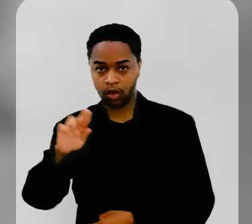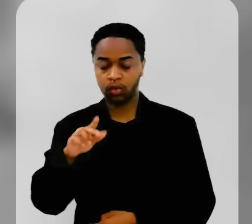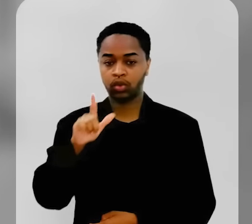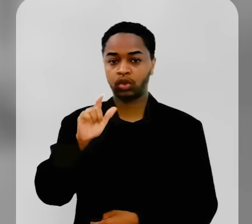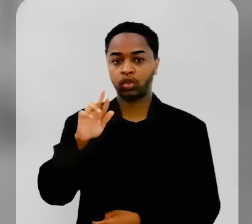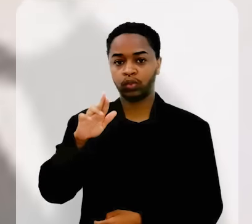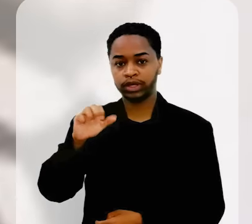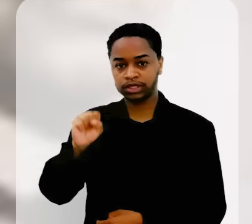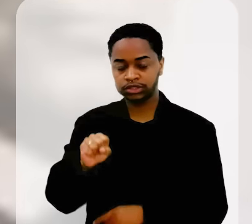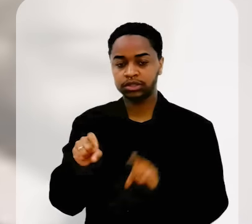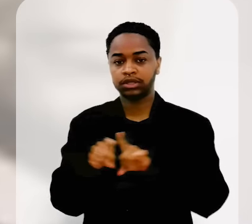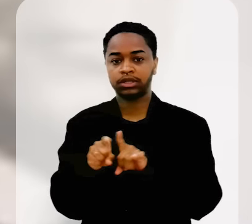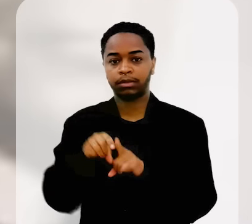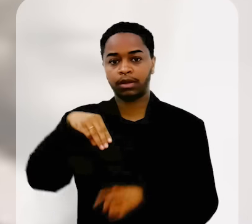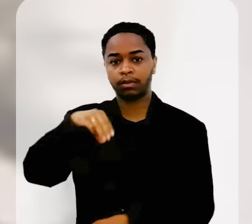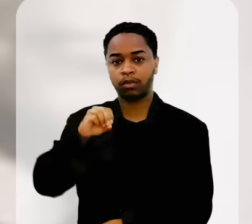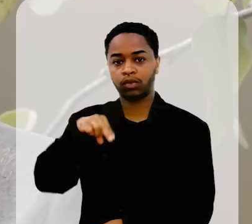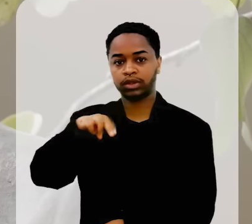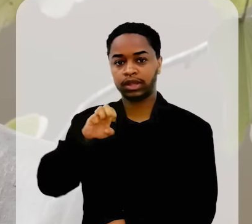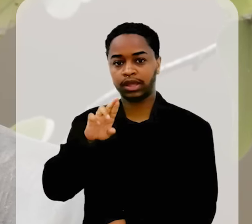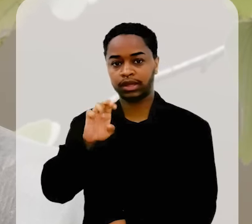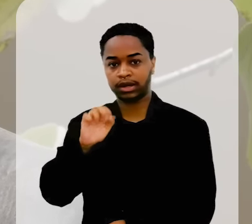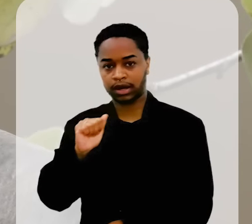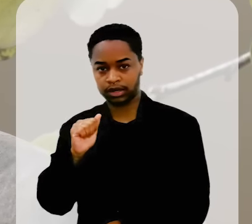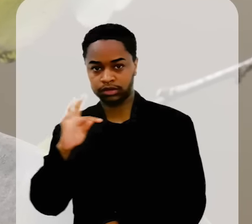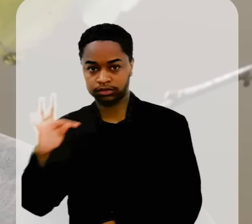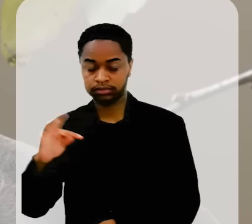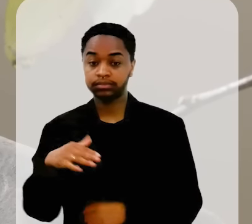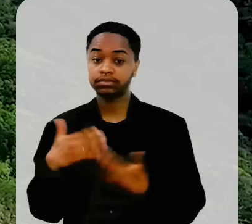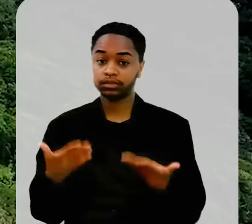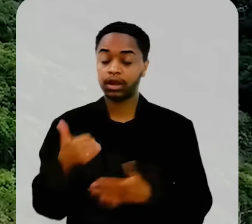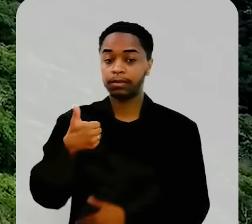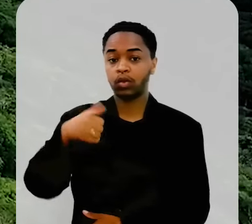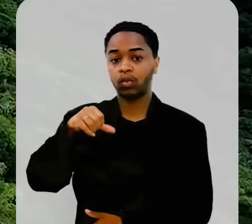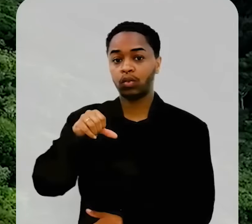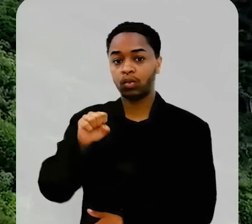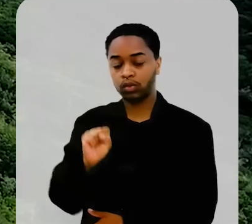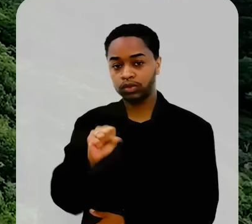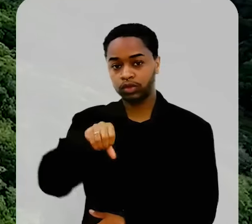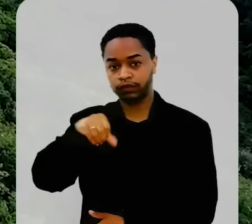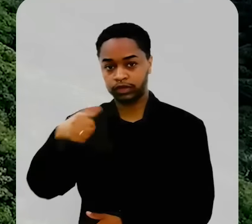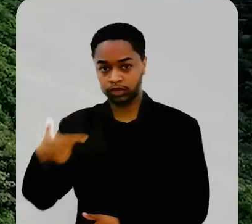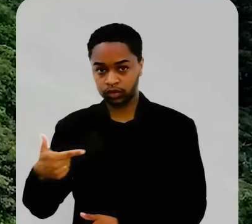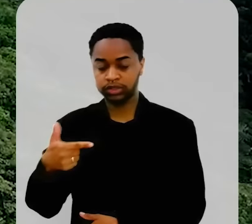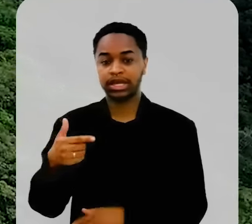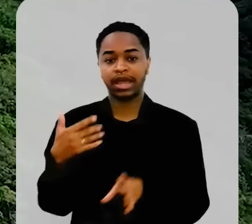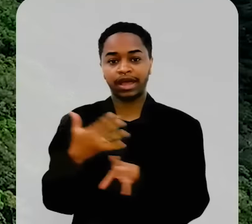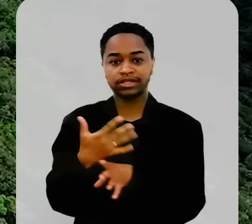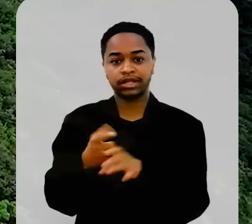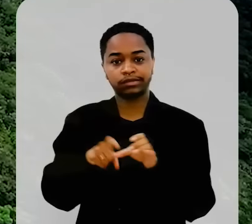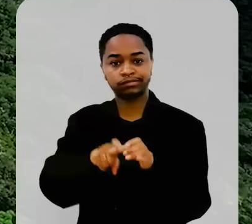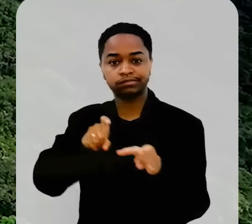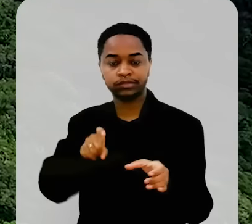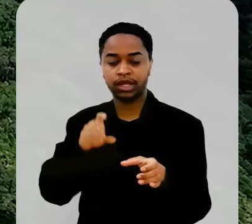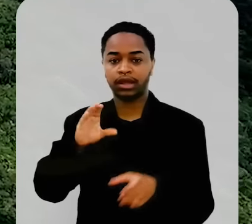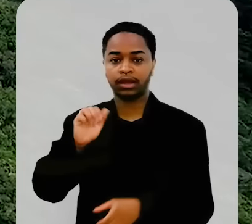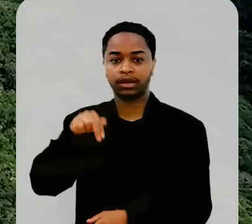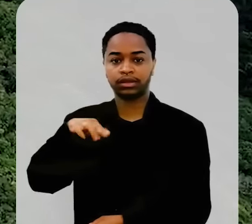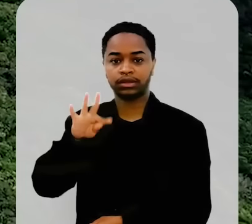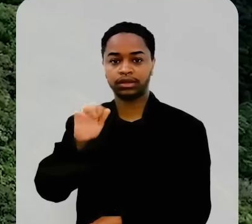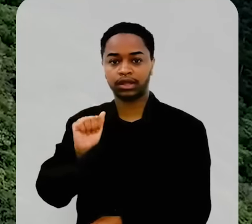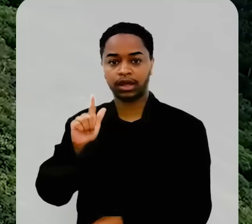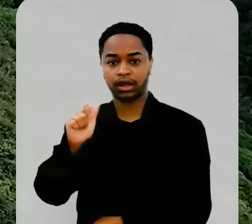Hertal, Coronel Luiz Correia e Coronel Monerá. Em 1892, Bom Jardim é